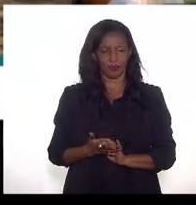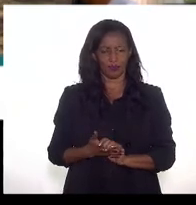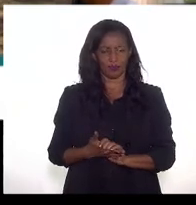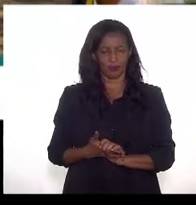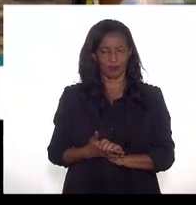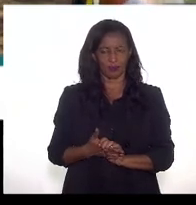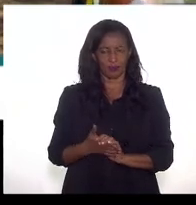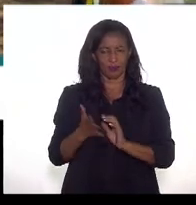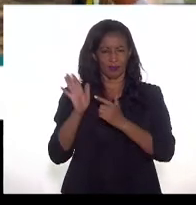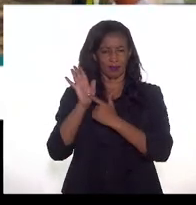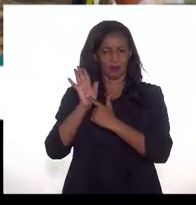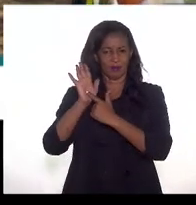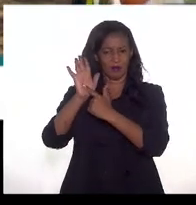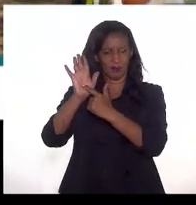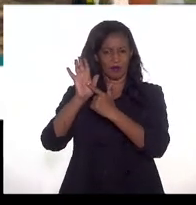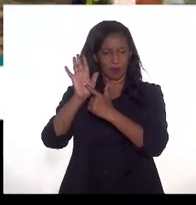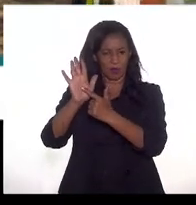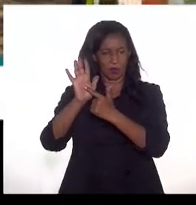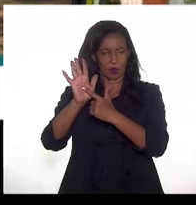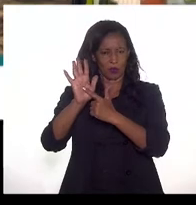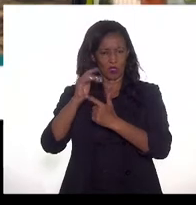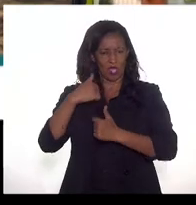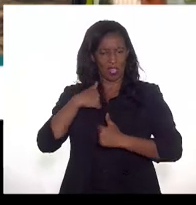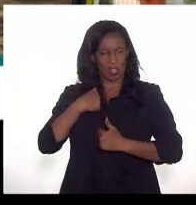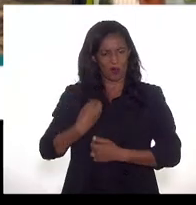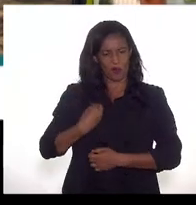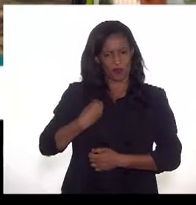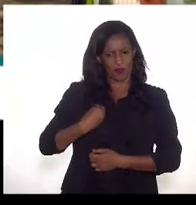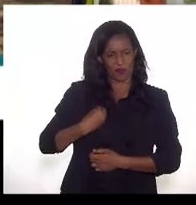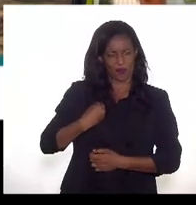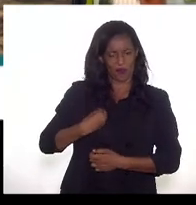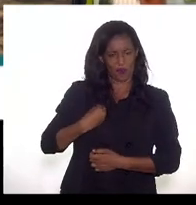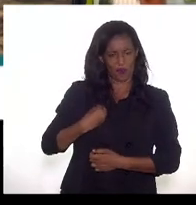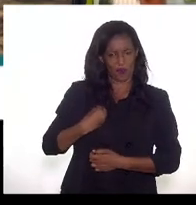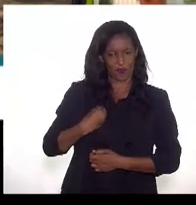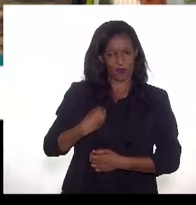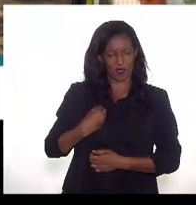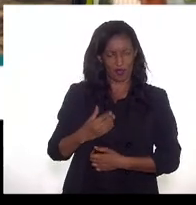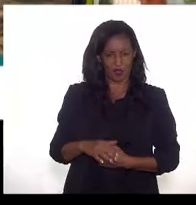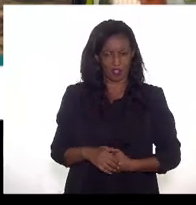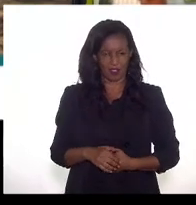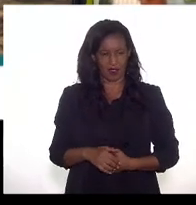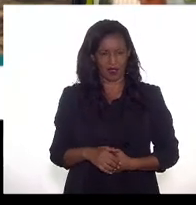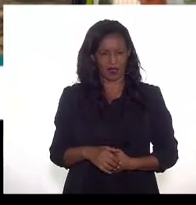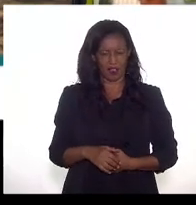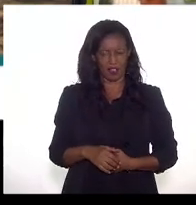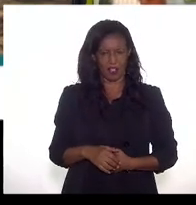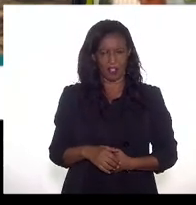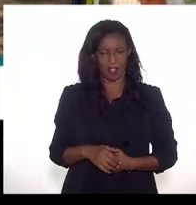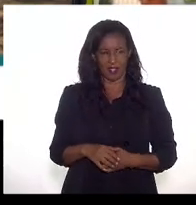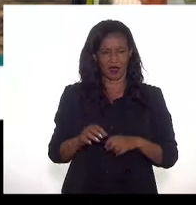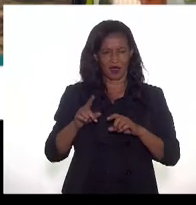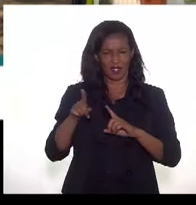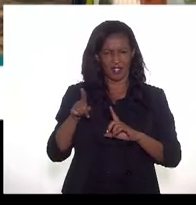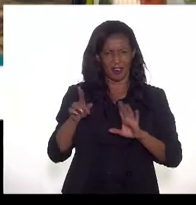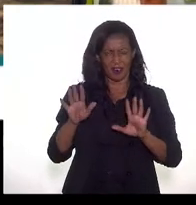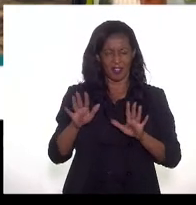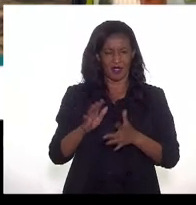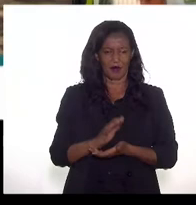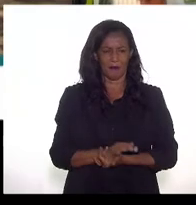primeiro só apresentando o IBP para quem não conhece, o IBP é uma entidade sem fins lucrativas, fundada em 19... precisa apresentar o IBP, não,